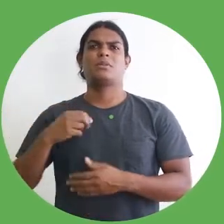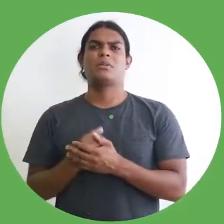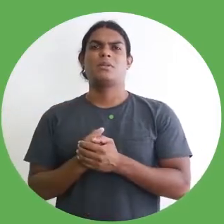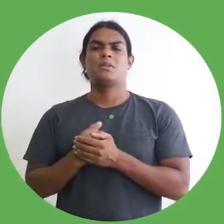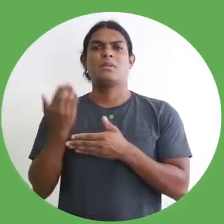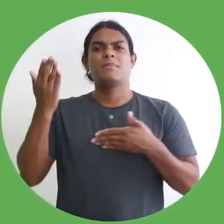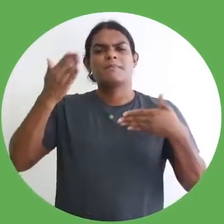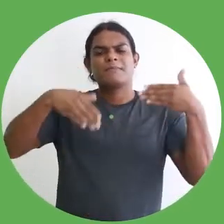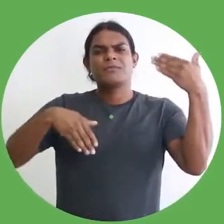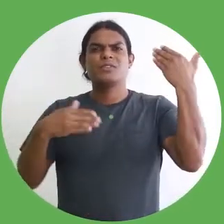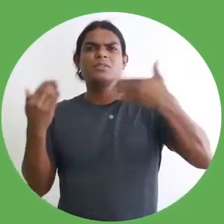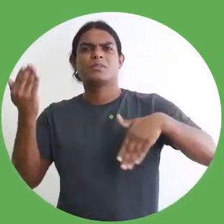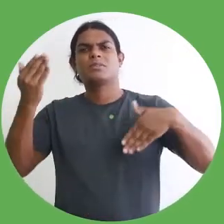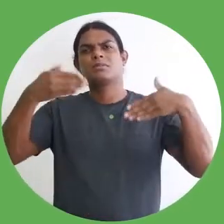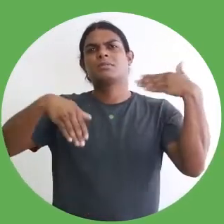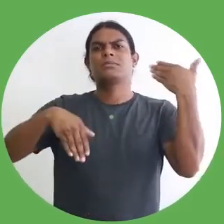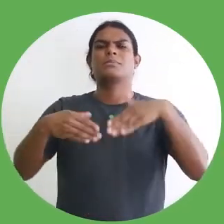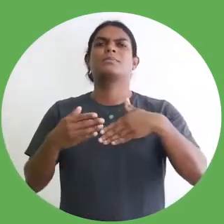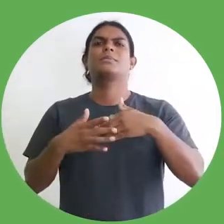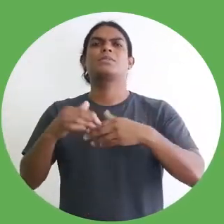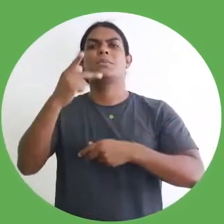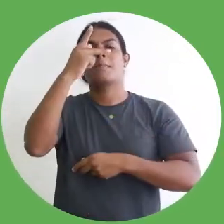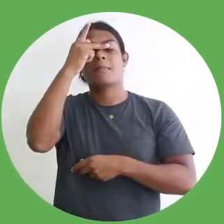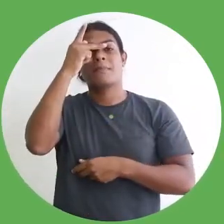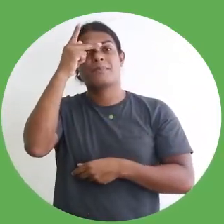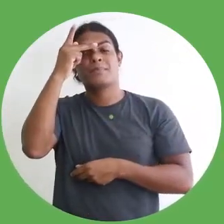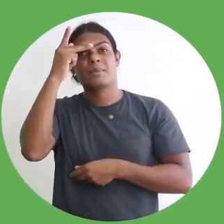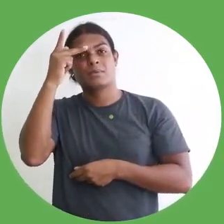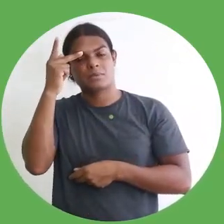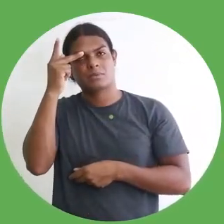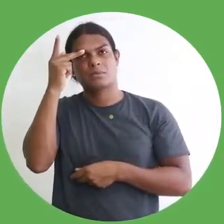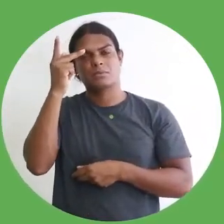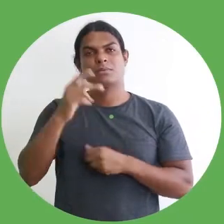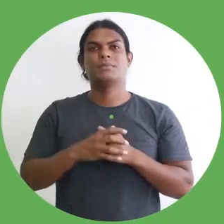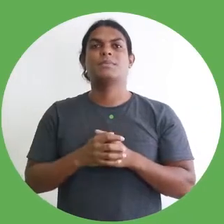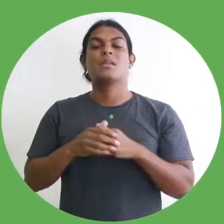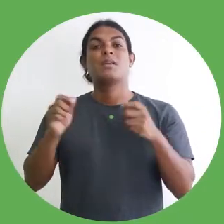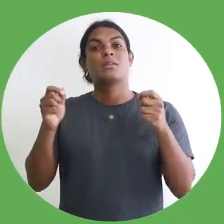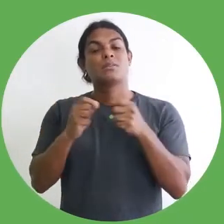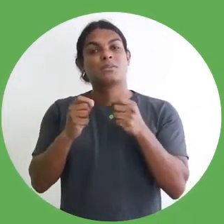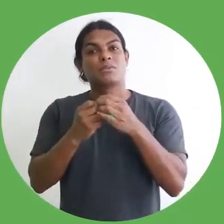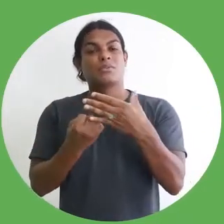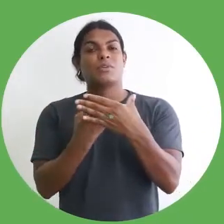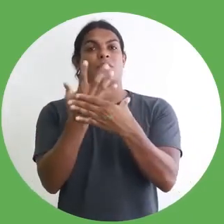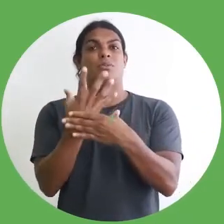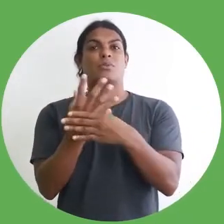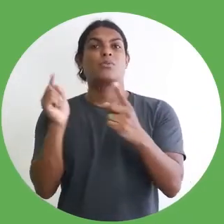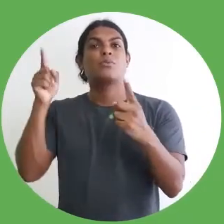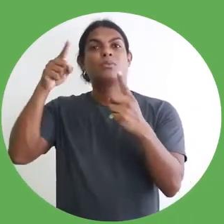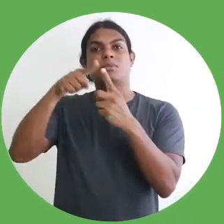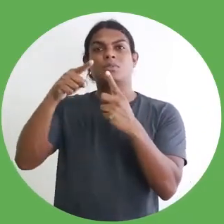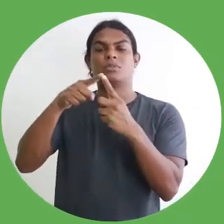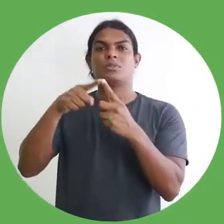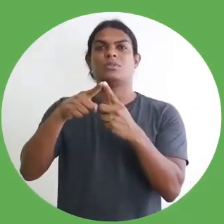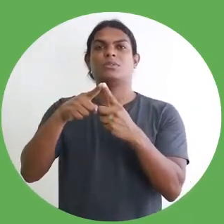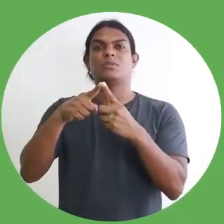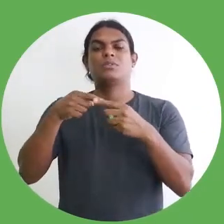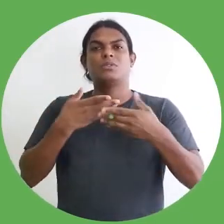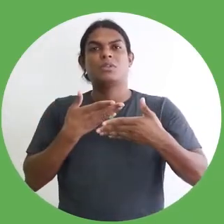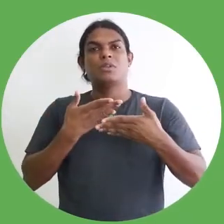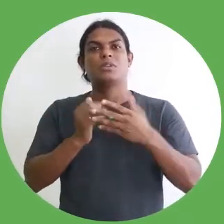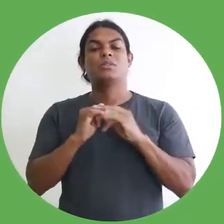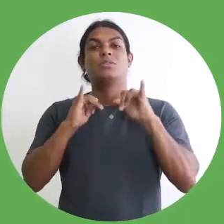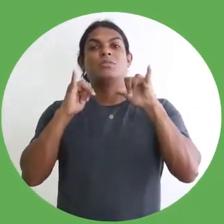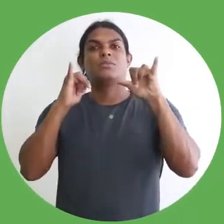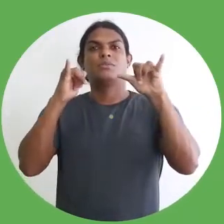de público em geral. Eles são orientados principalmente para produção, criação prática, acolhimento, divulgação